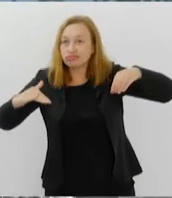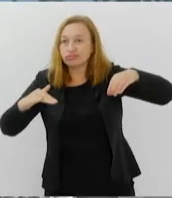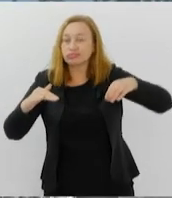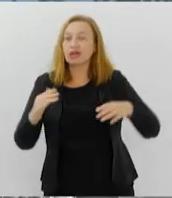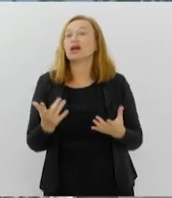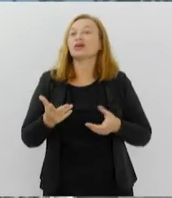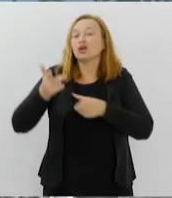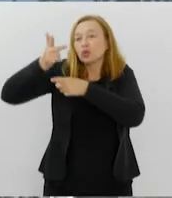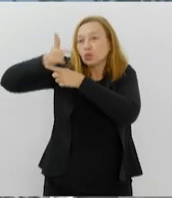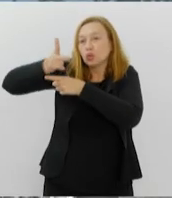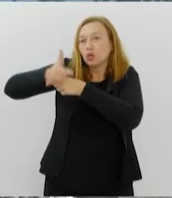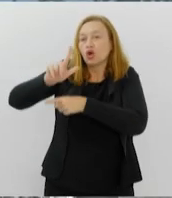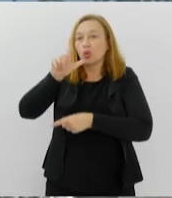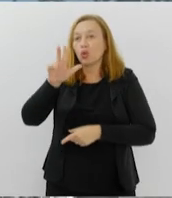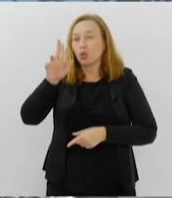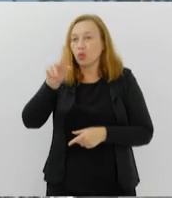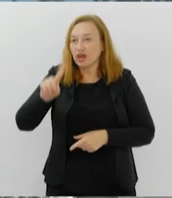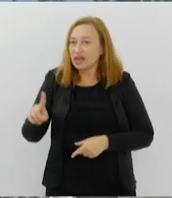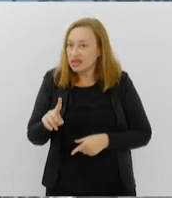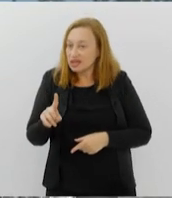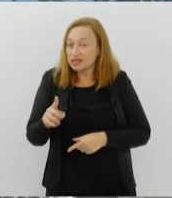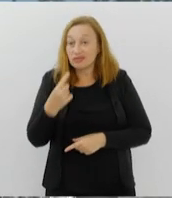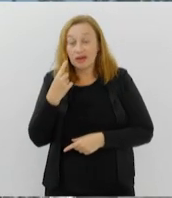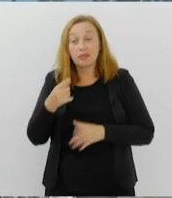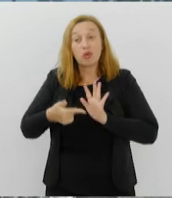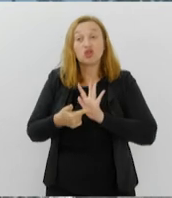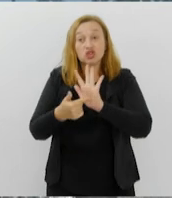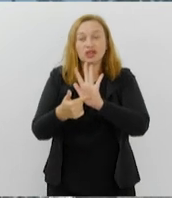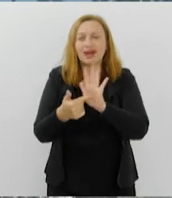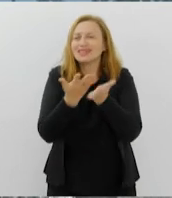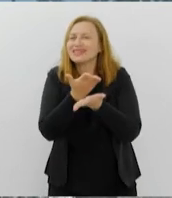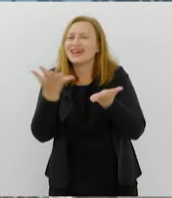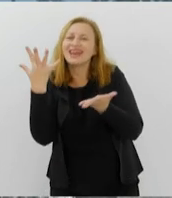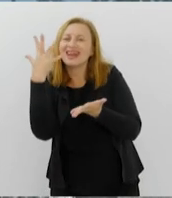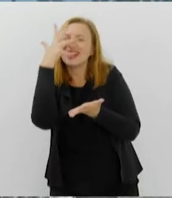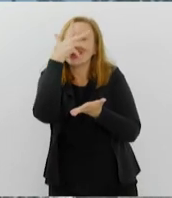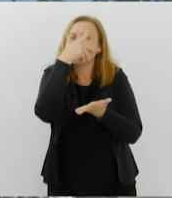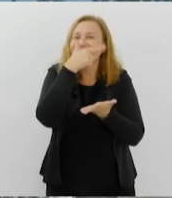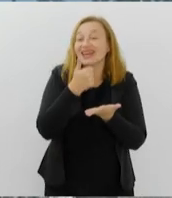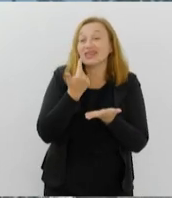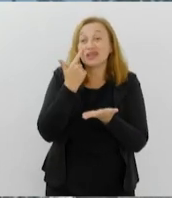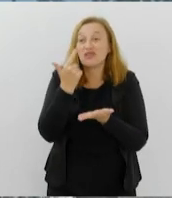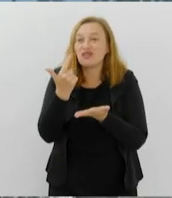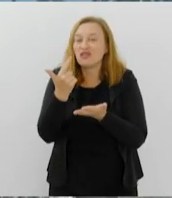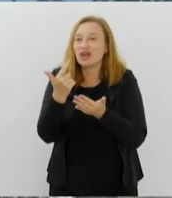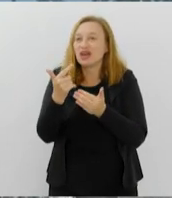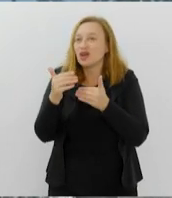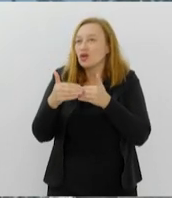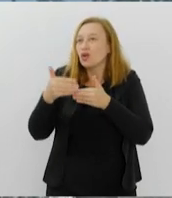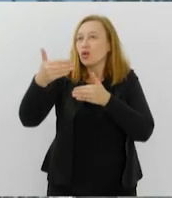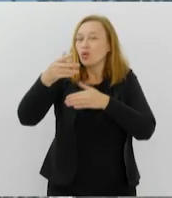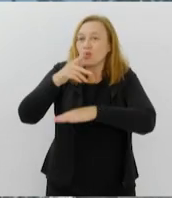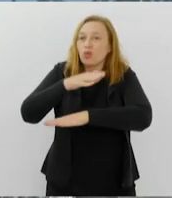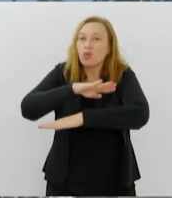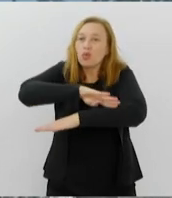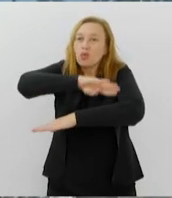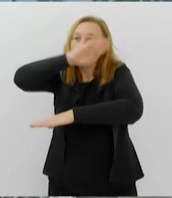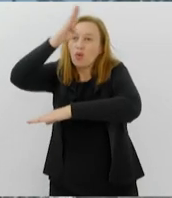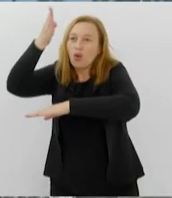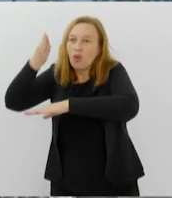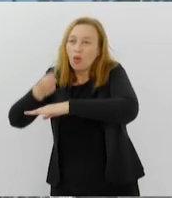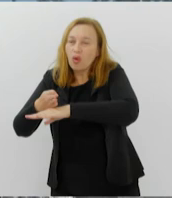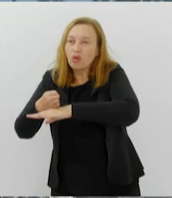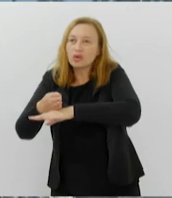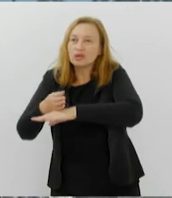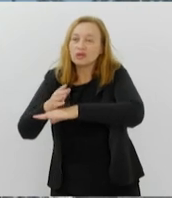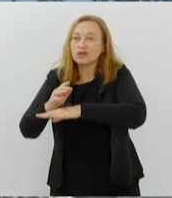cinegrafista Luiz Augusto Celestino mostra essas belas imagens. Você vê ao fundo o morro do Pão